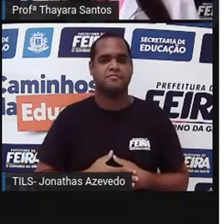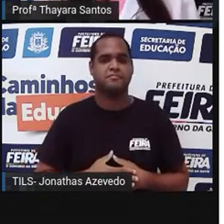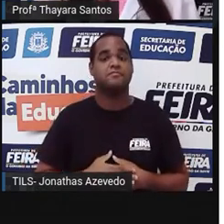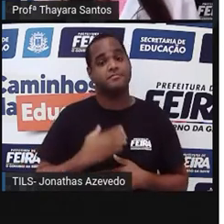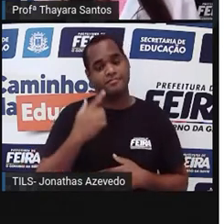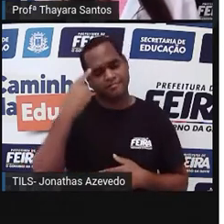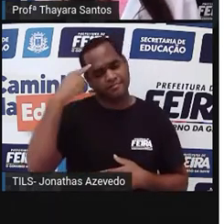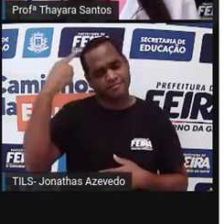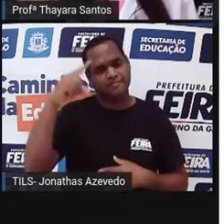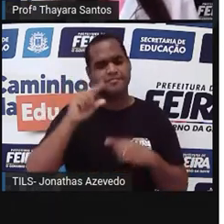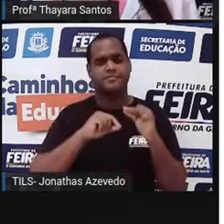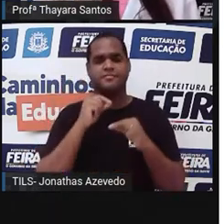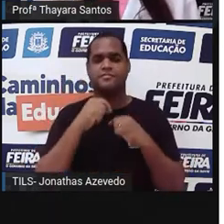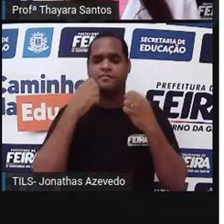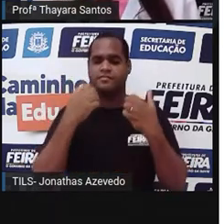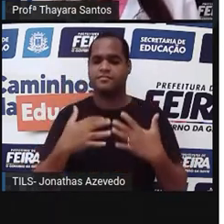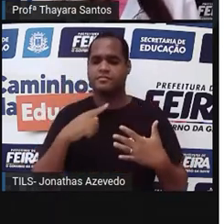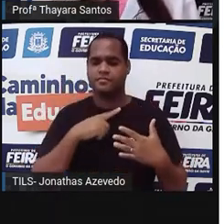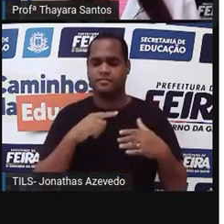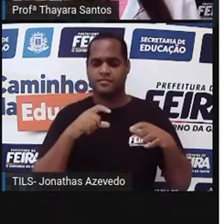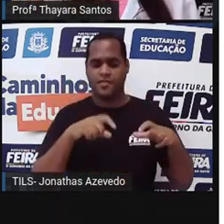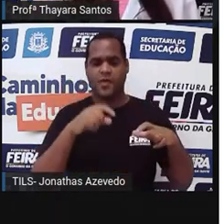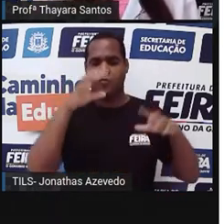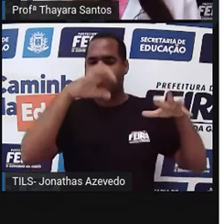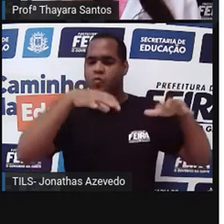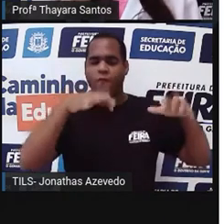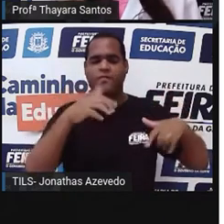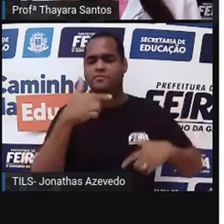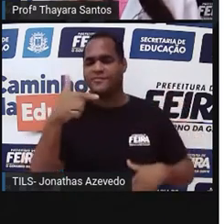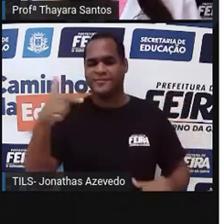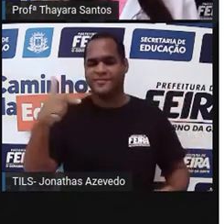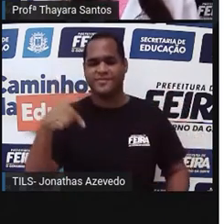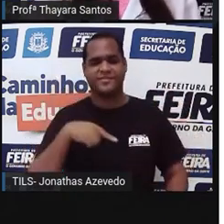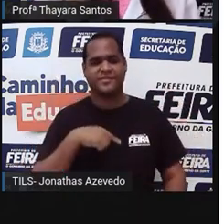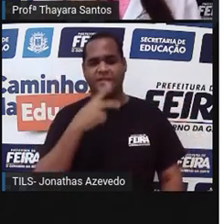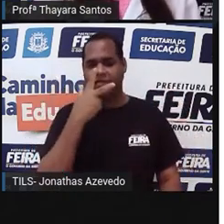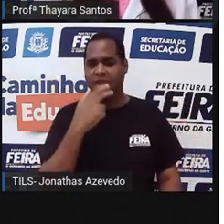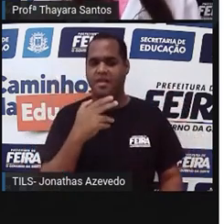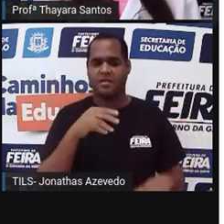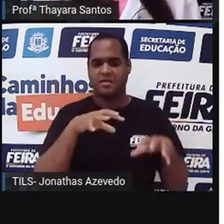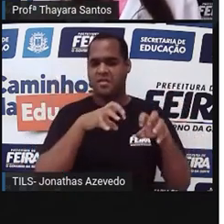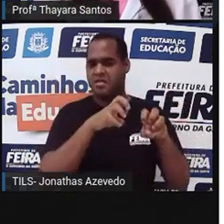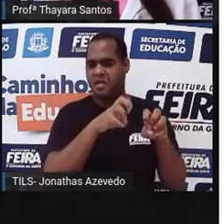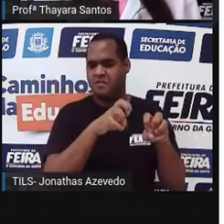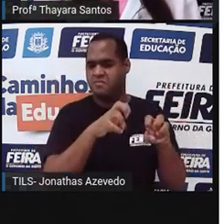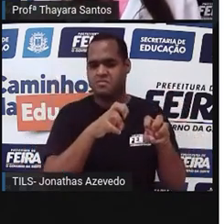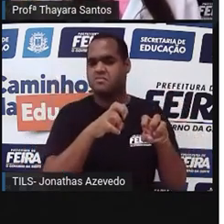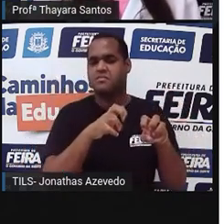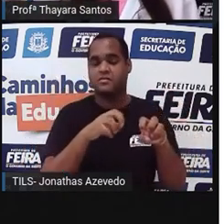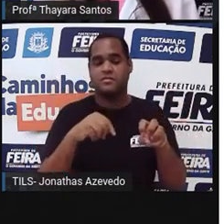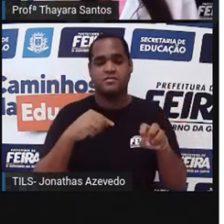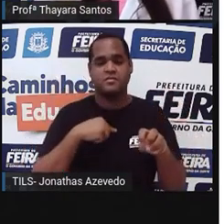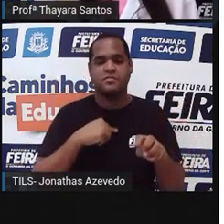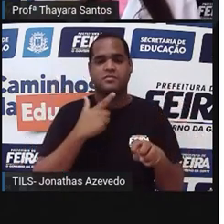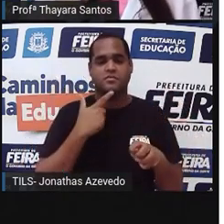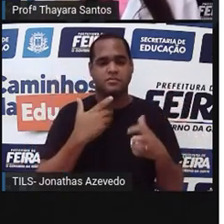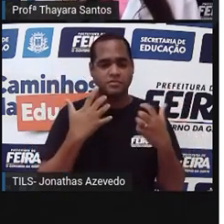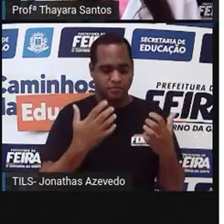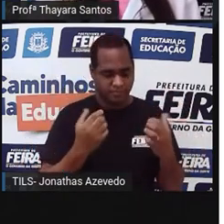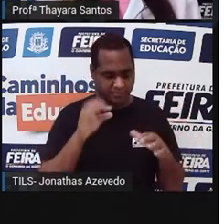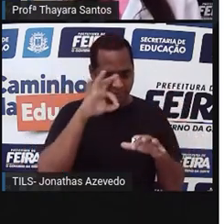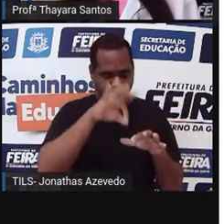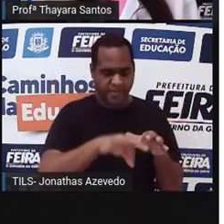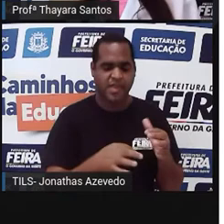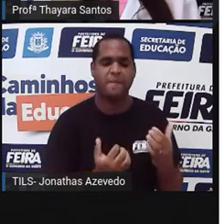Vamos pensar o seguinte, tem lá um ambiente que não chove muito, é bem desértico e eu quero plantar lá.